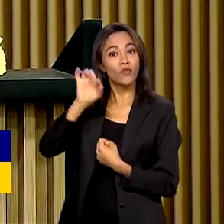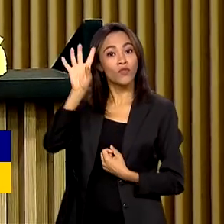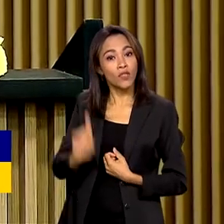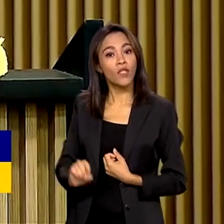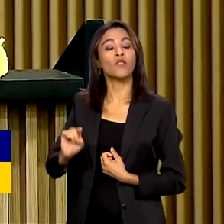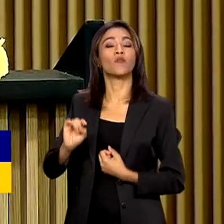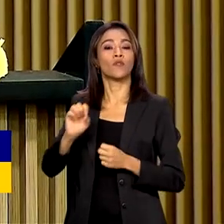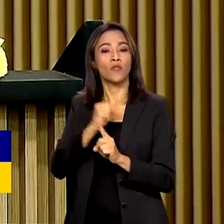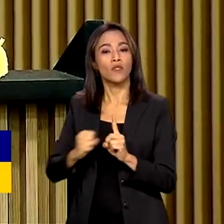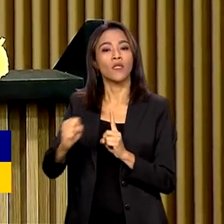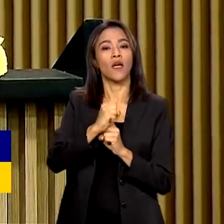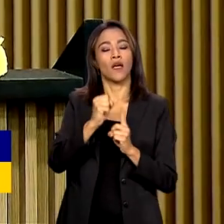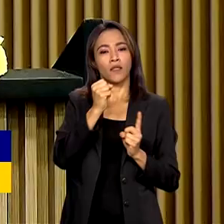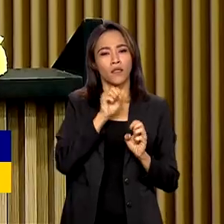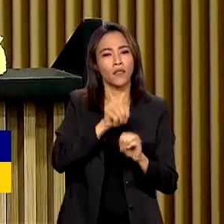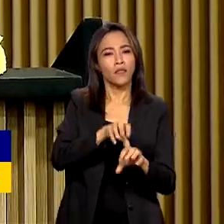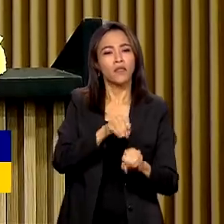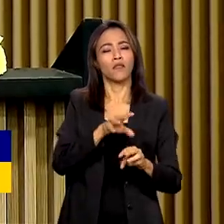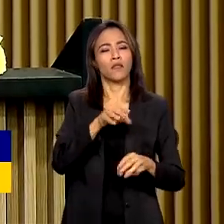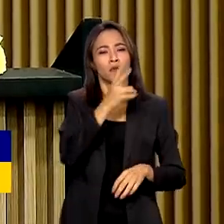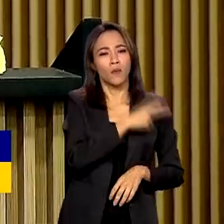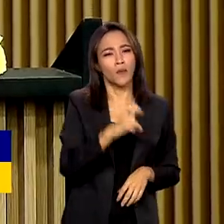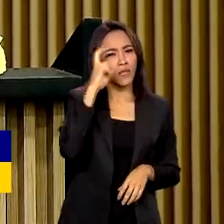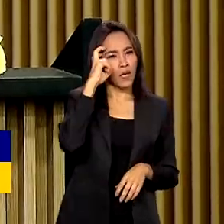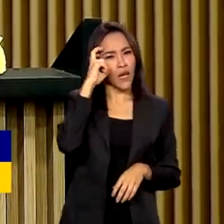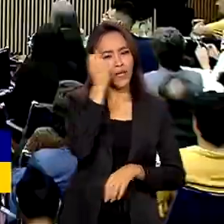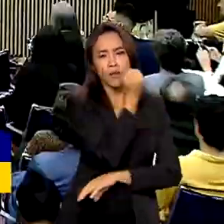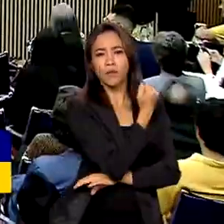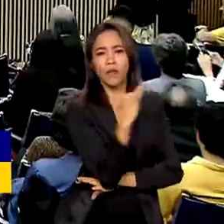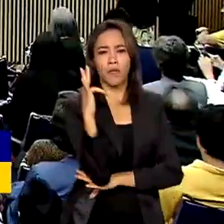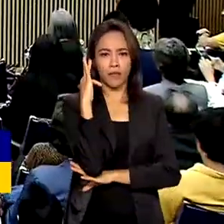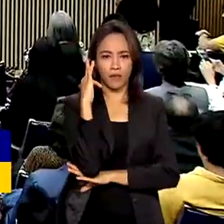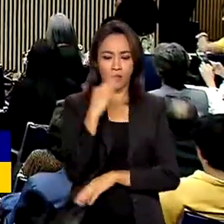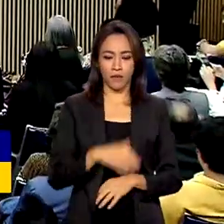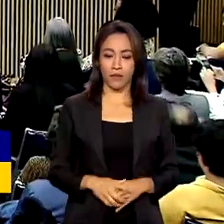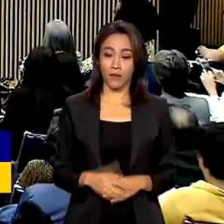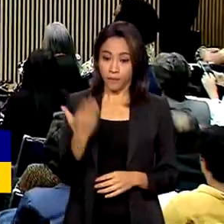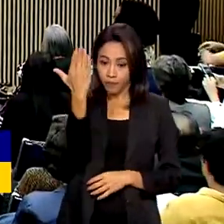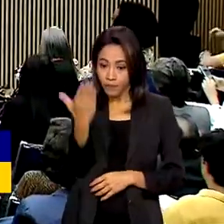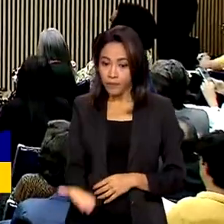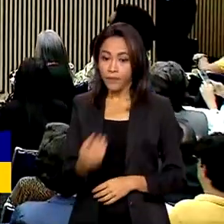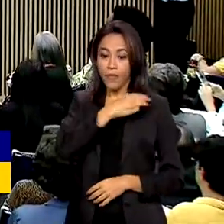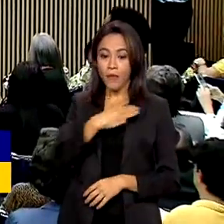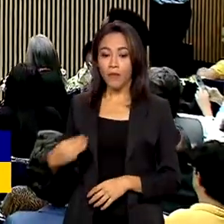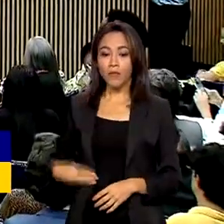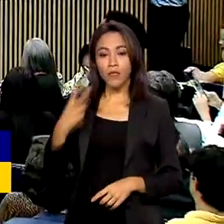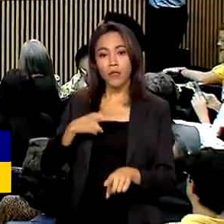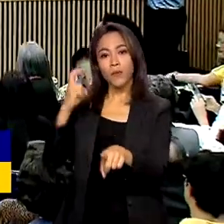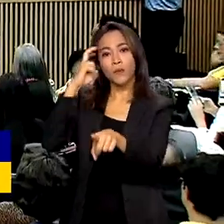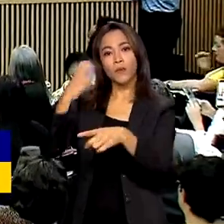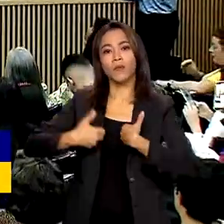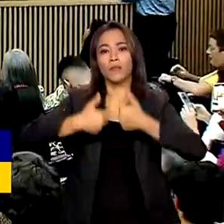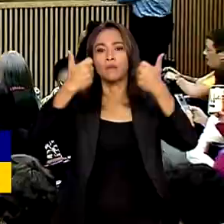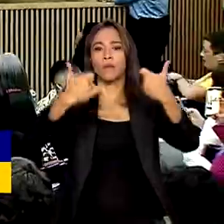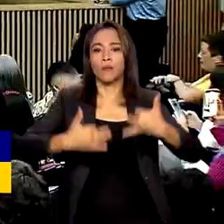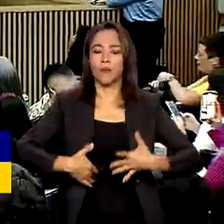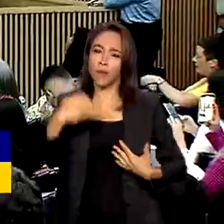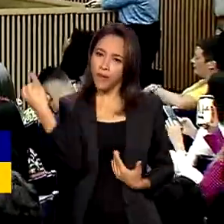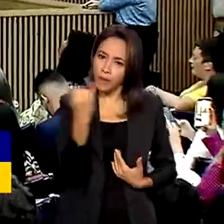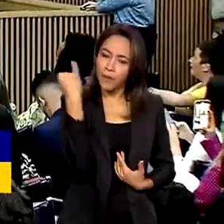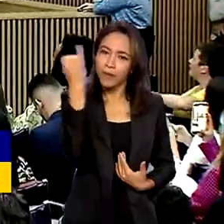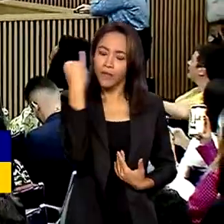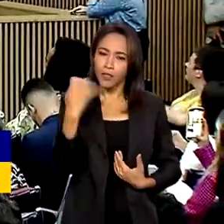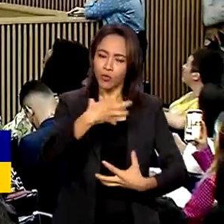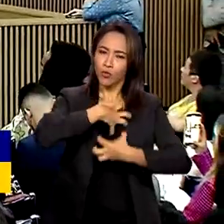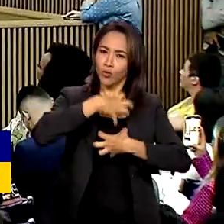educacionais, culturais, ambientais. A ministra da Cultura destacou a importância da diversidade das expressões